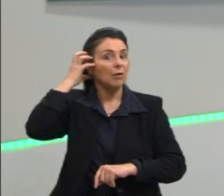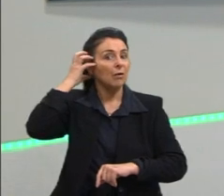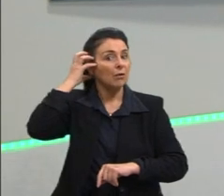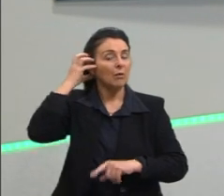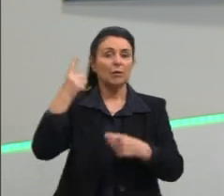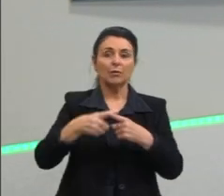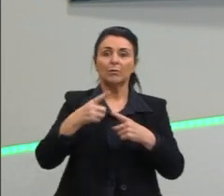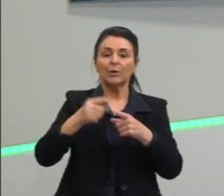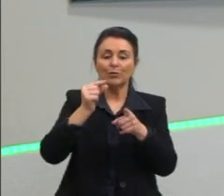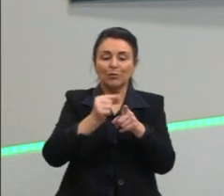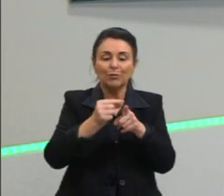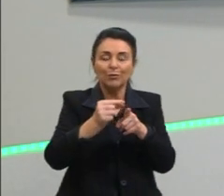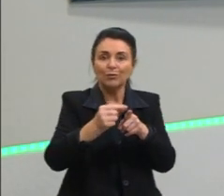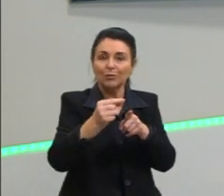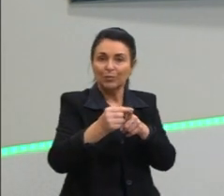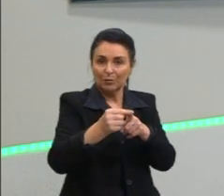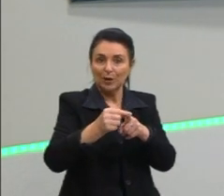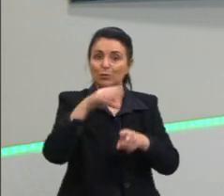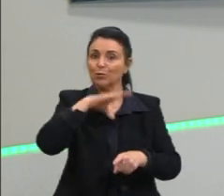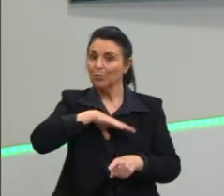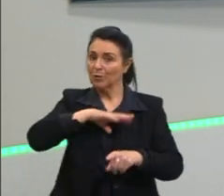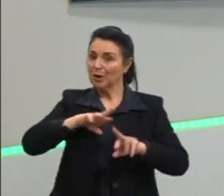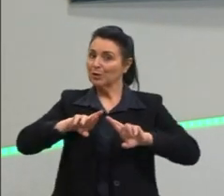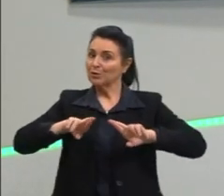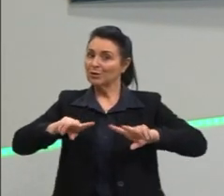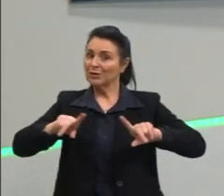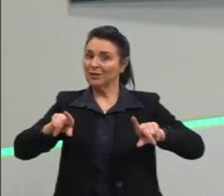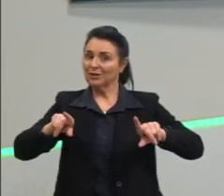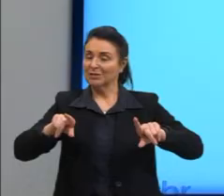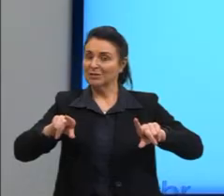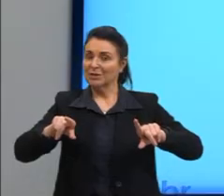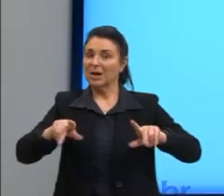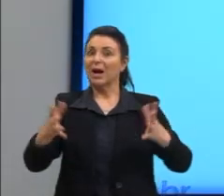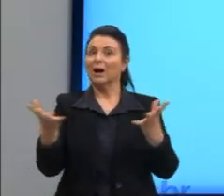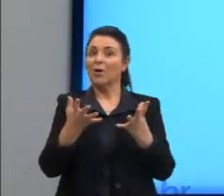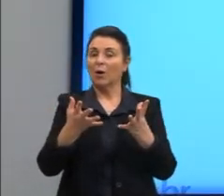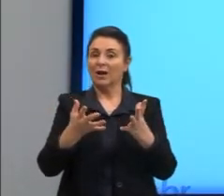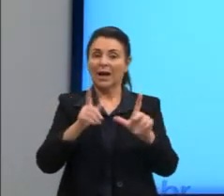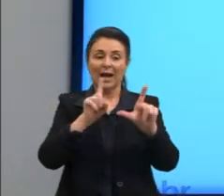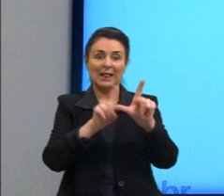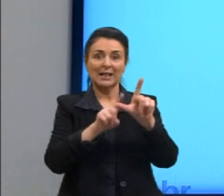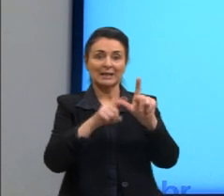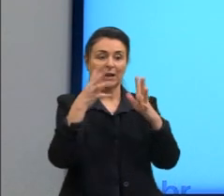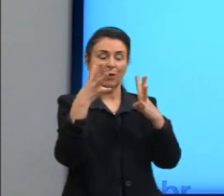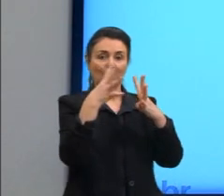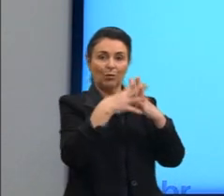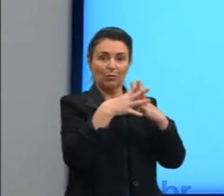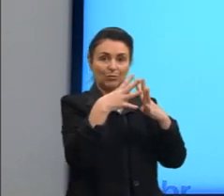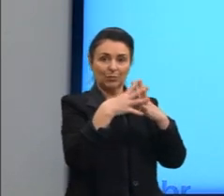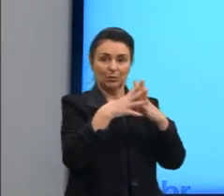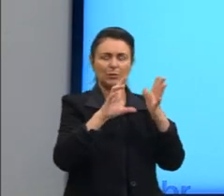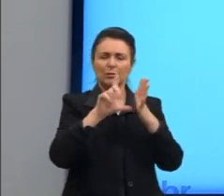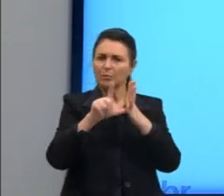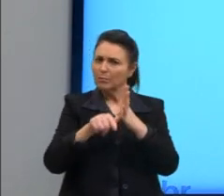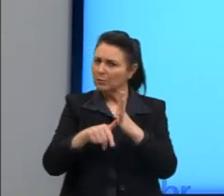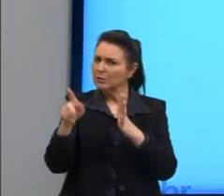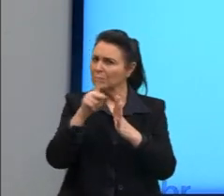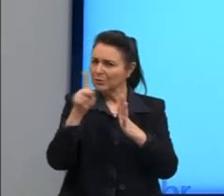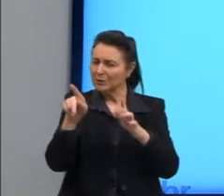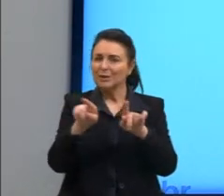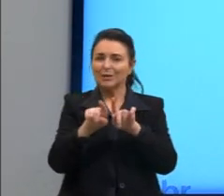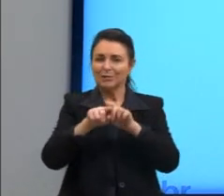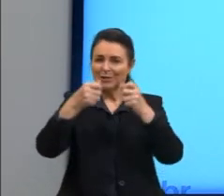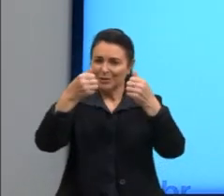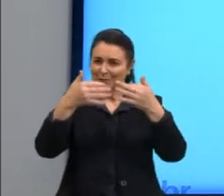fonemas utilizados na língua portuguesa. Já essas consoantes, nós vamos nos aprofundar mais nelas e nos dígrafos